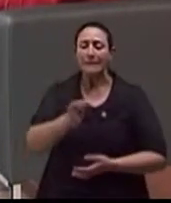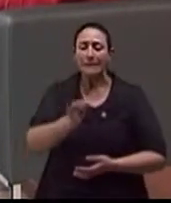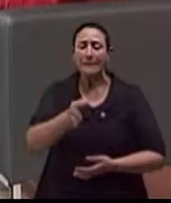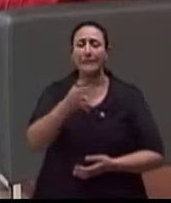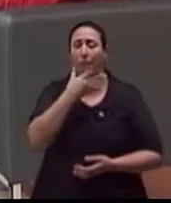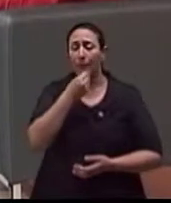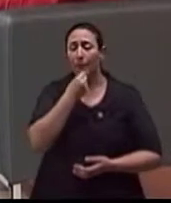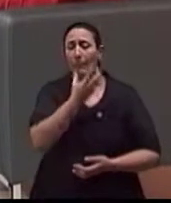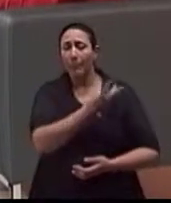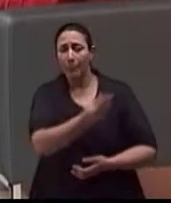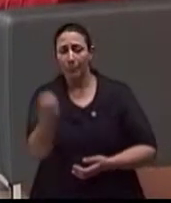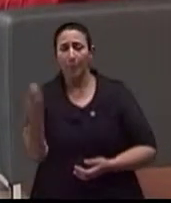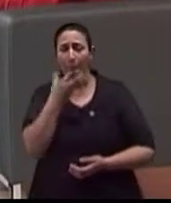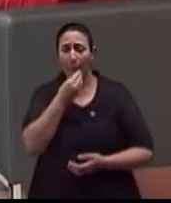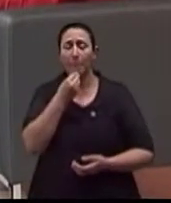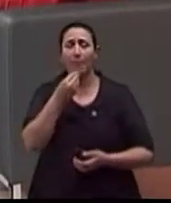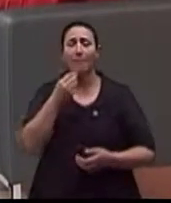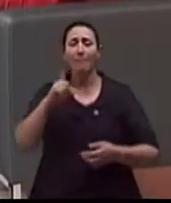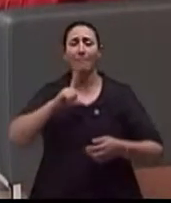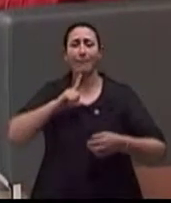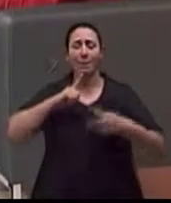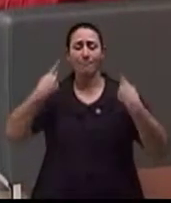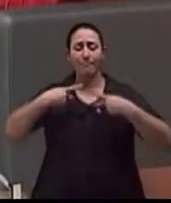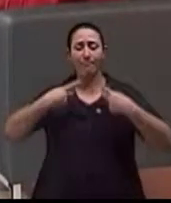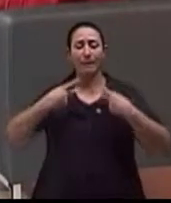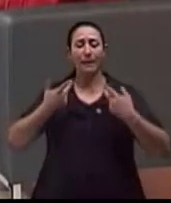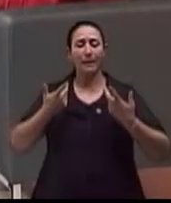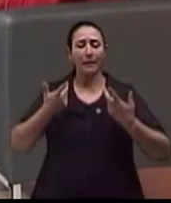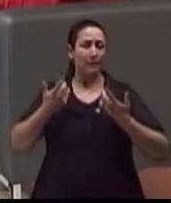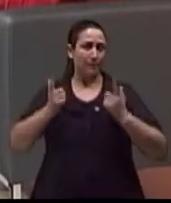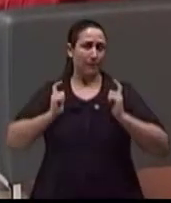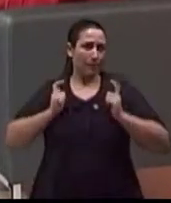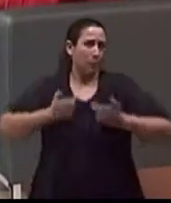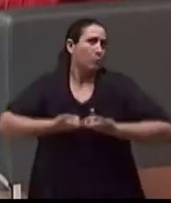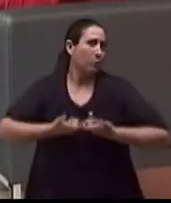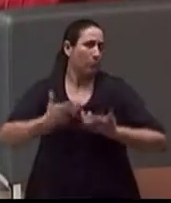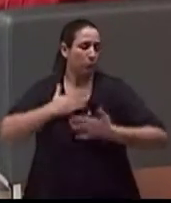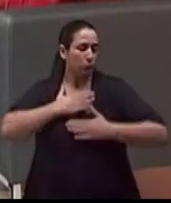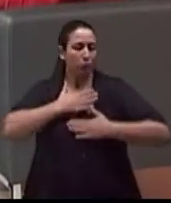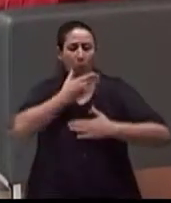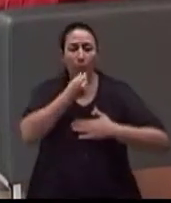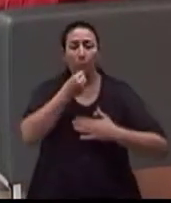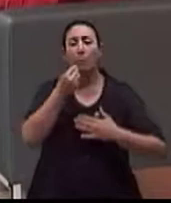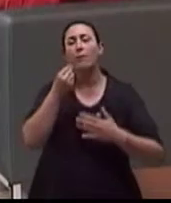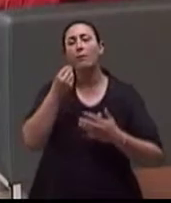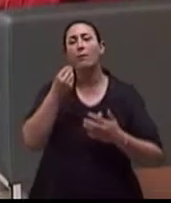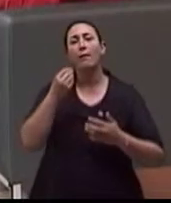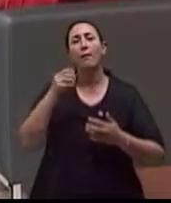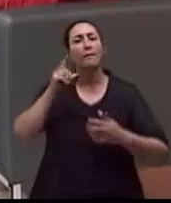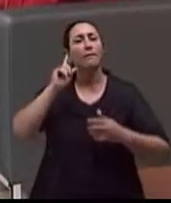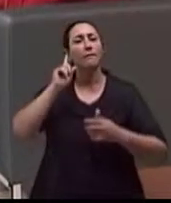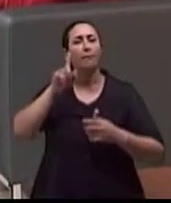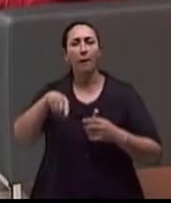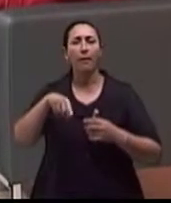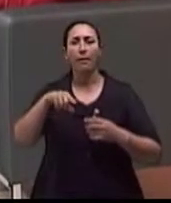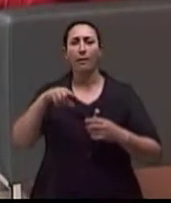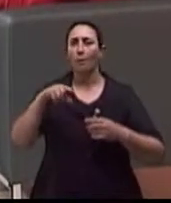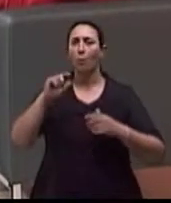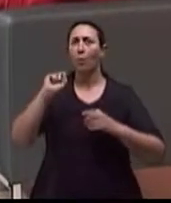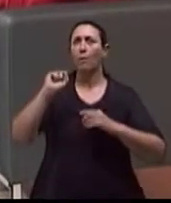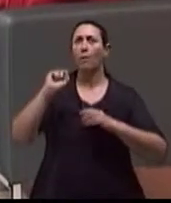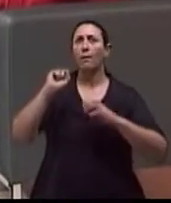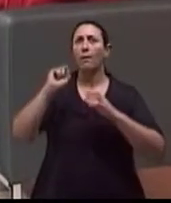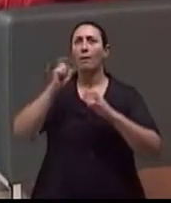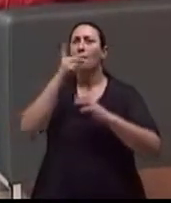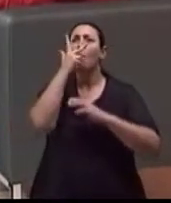Então, na verdade, a sexualidade masculina, ela, eu costumo dizer, ela é um iceberg. Isso que eu